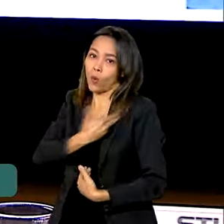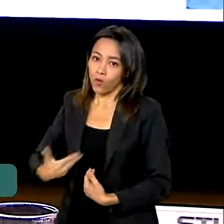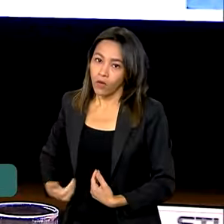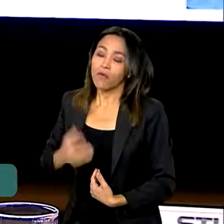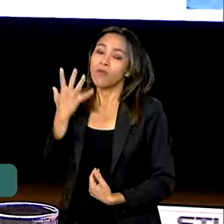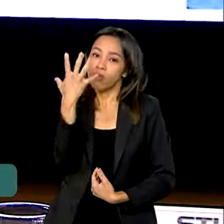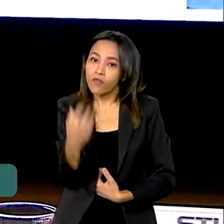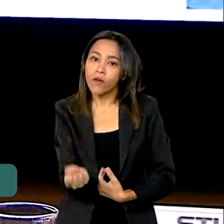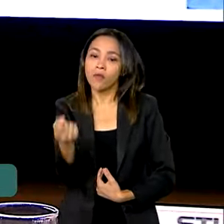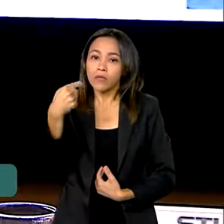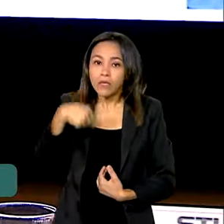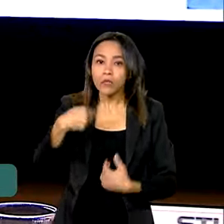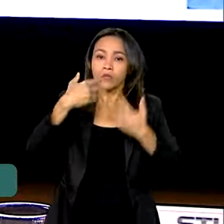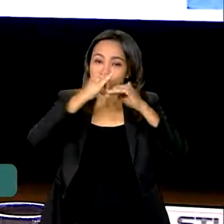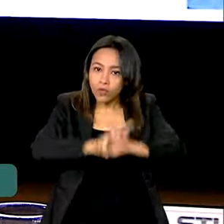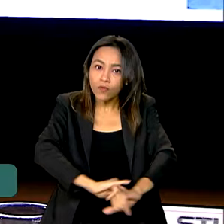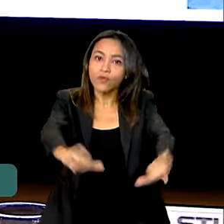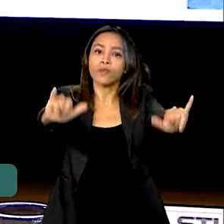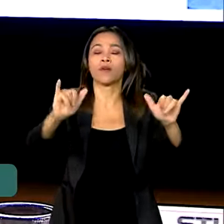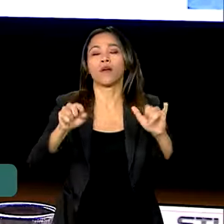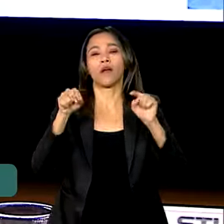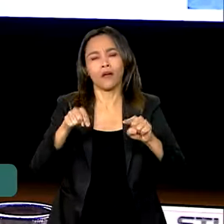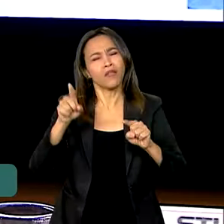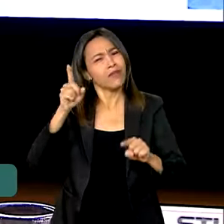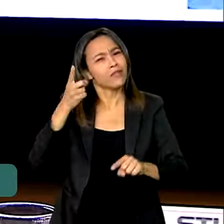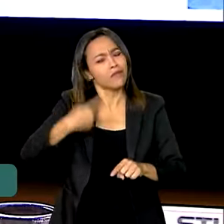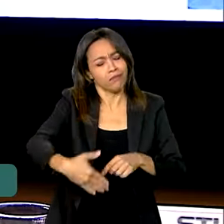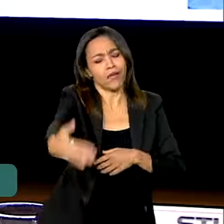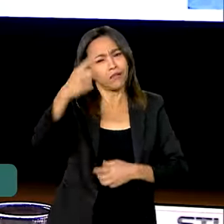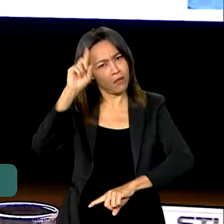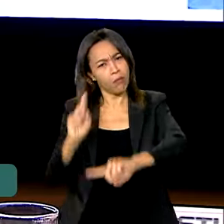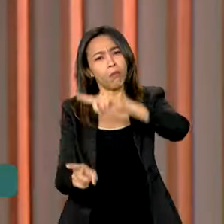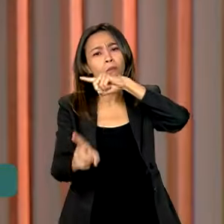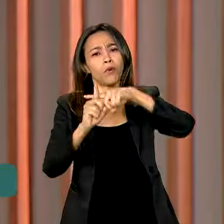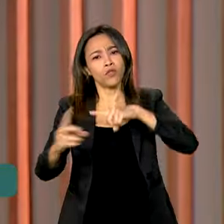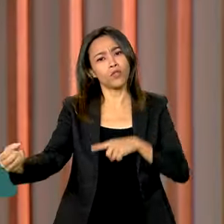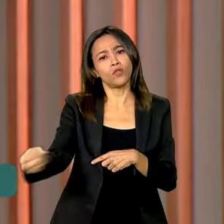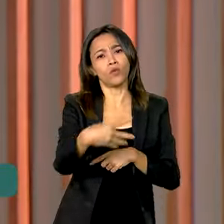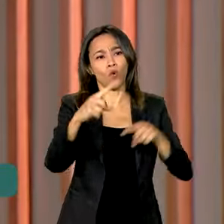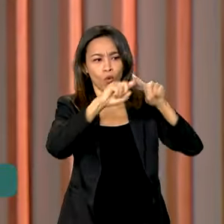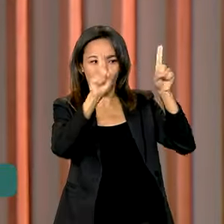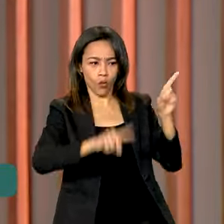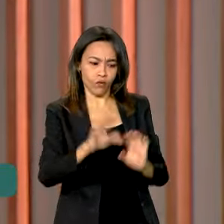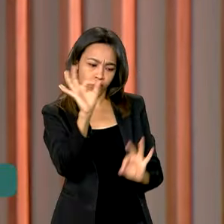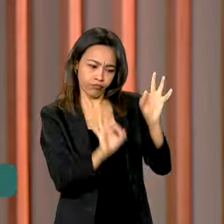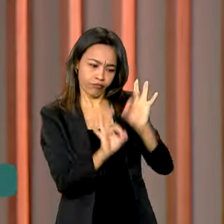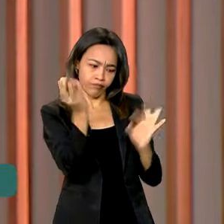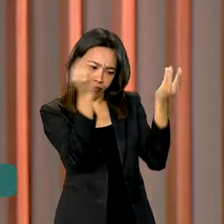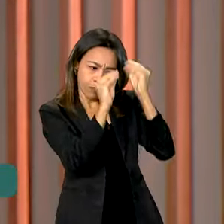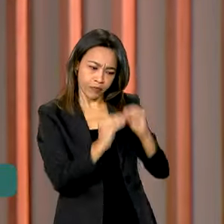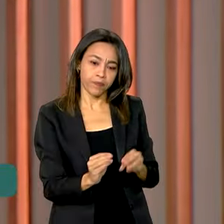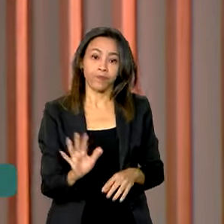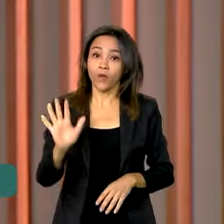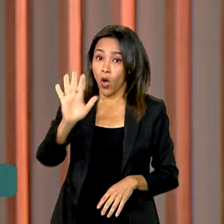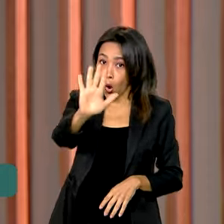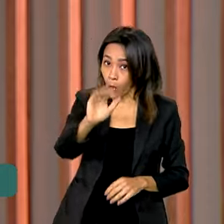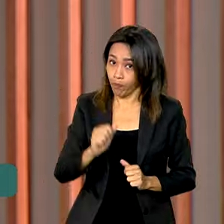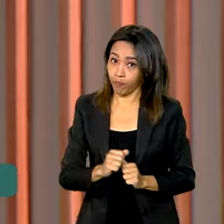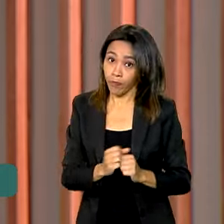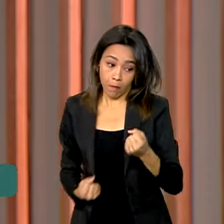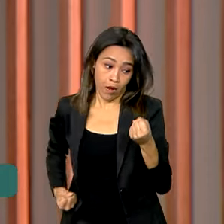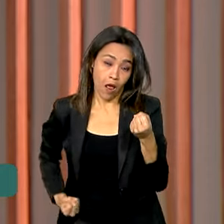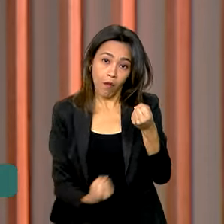com suplementação bastante positiva durante o novo Plano Safra. Olha, e por falar no fortalecimento da